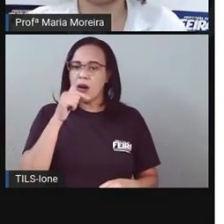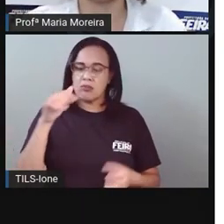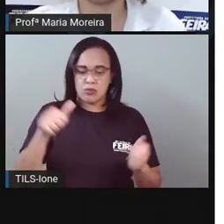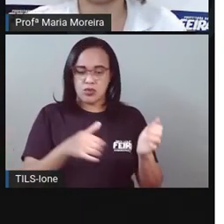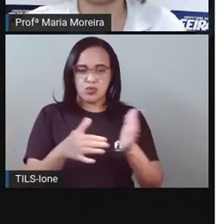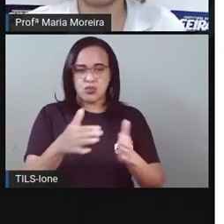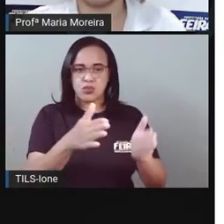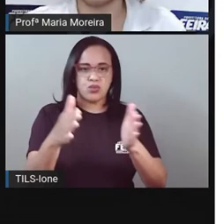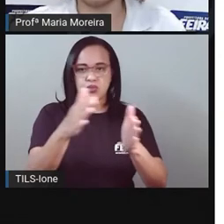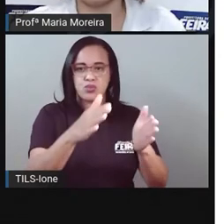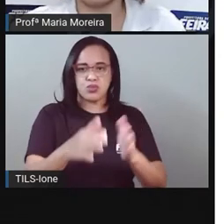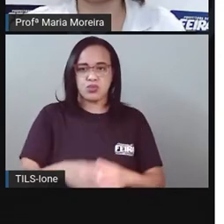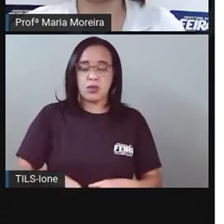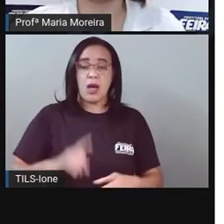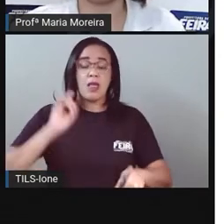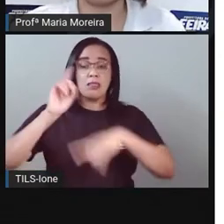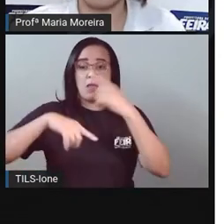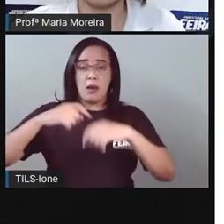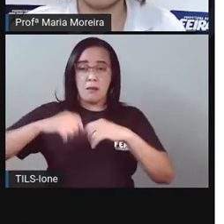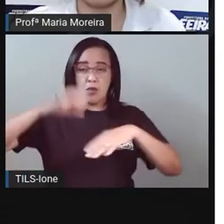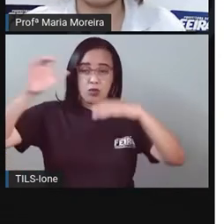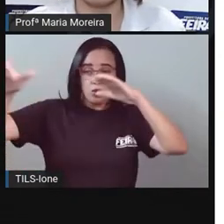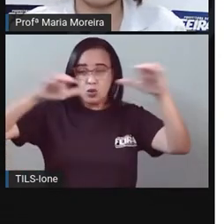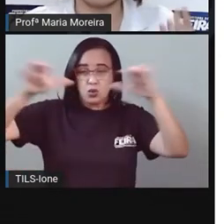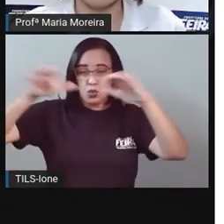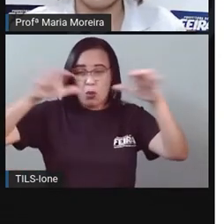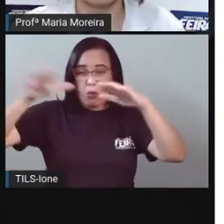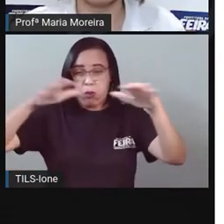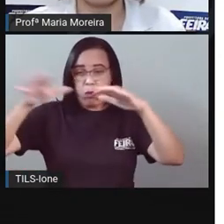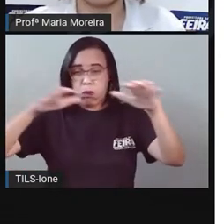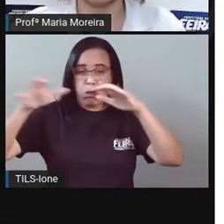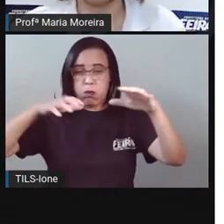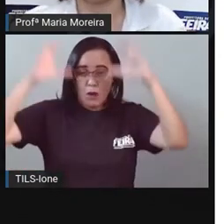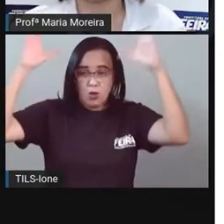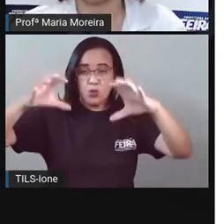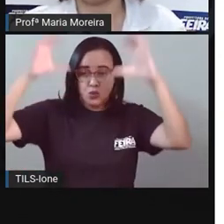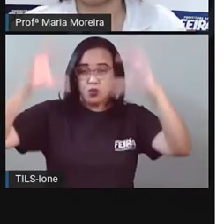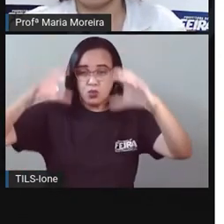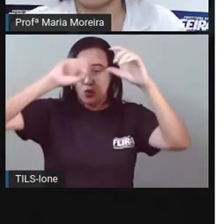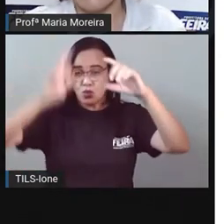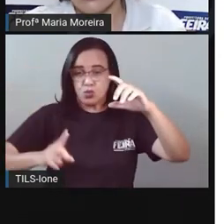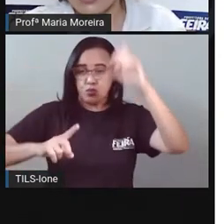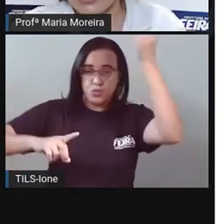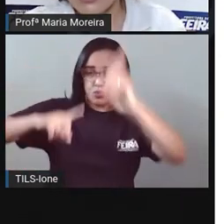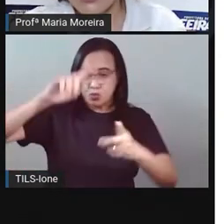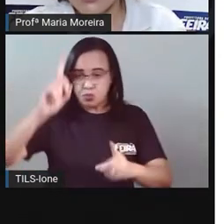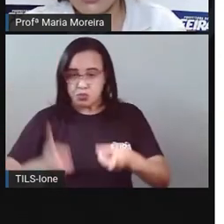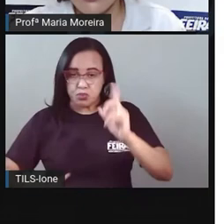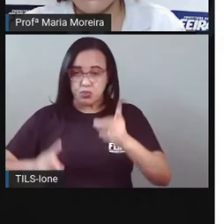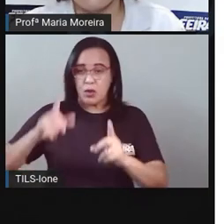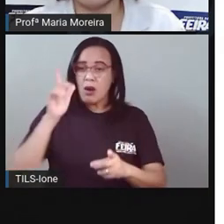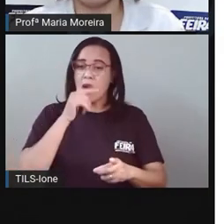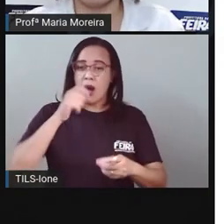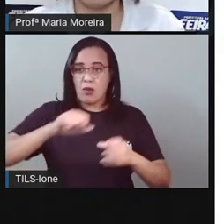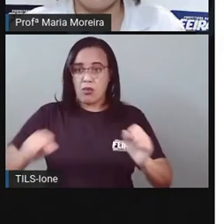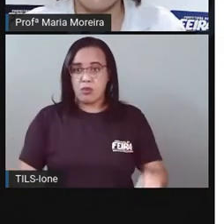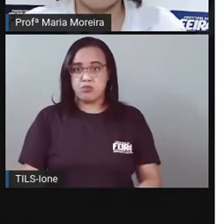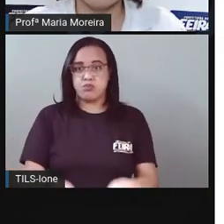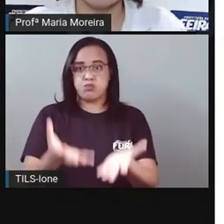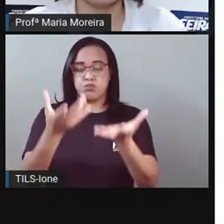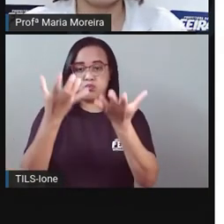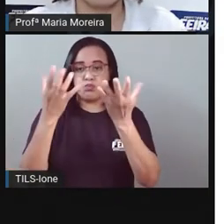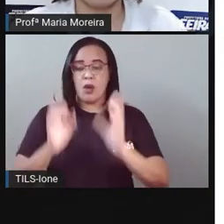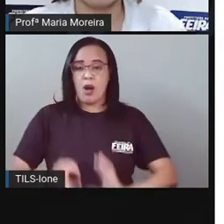uma Trovoada E essa trovoada aí Fez com que esse riacho Ele transbordasse Né? E aí também